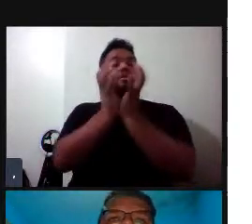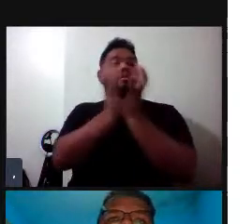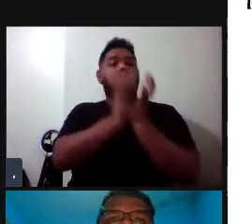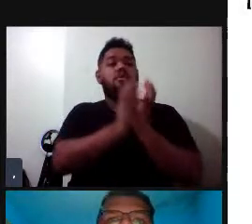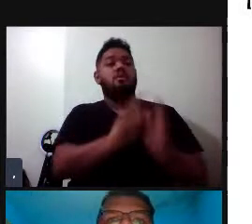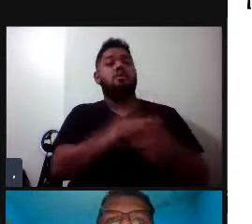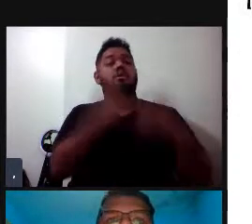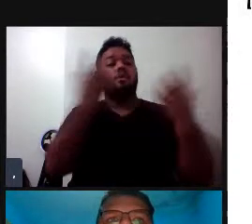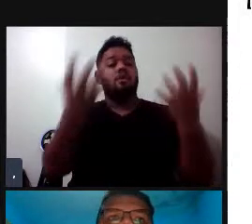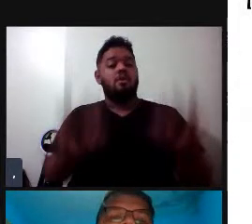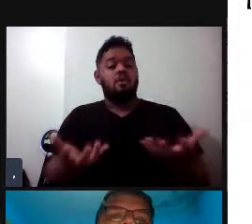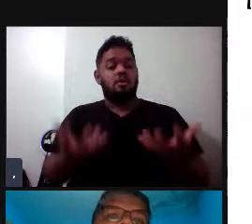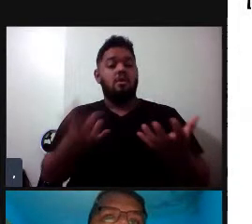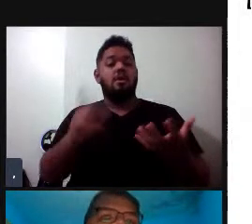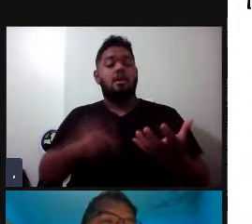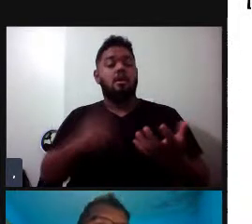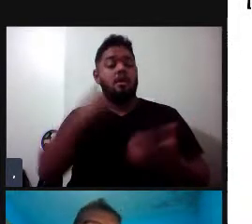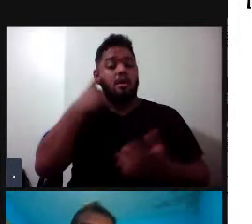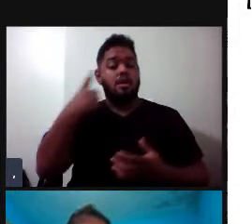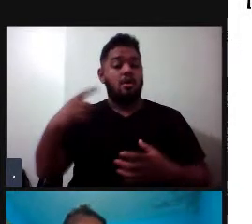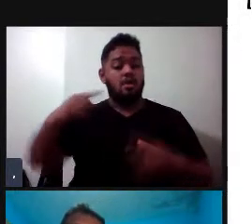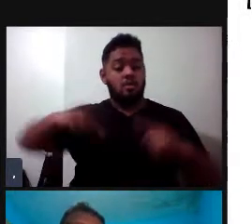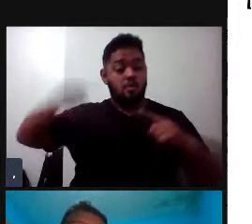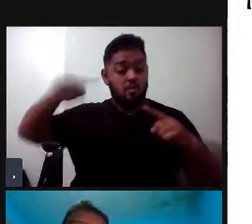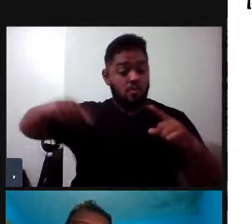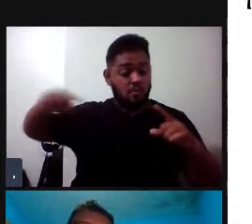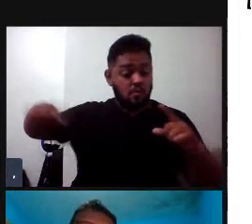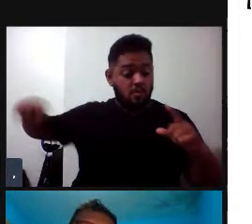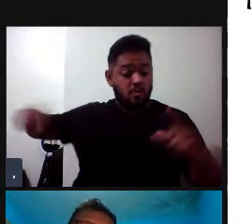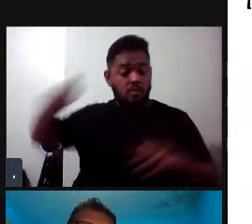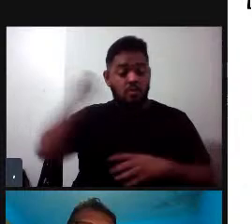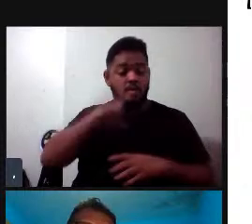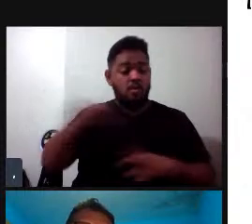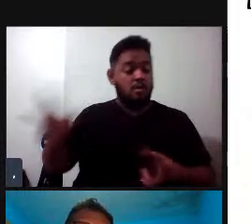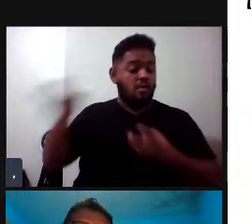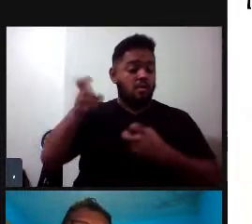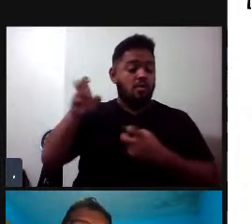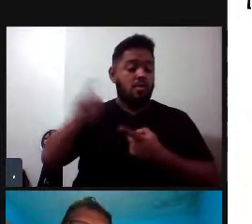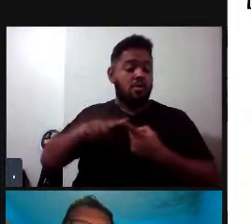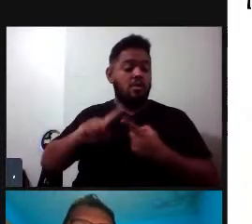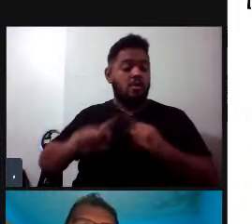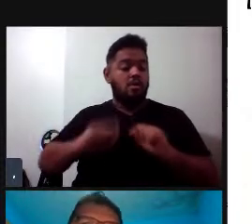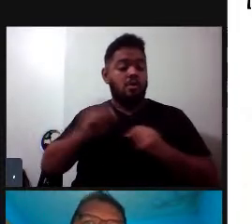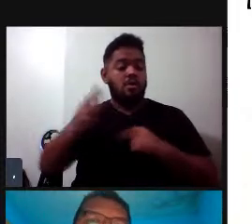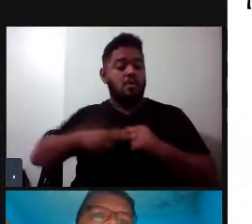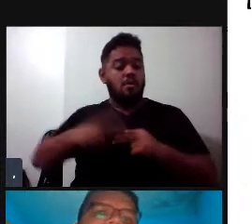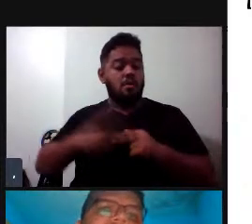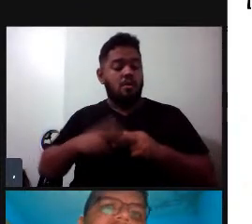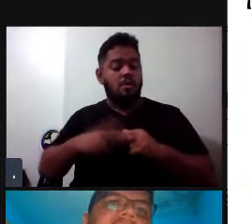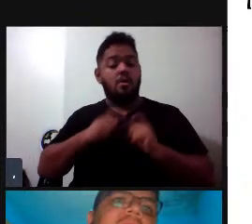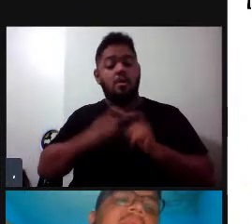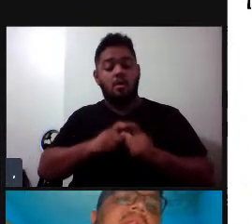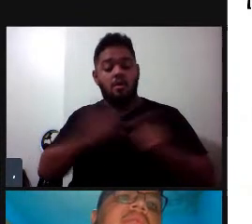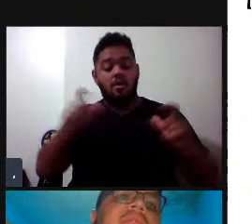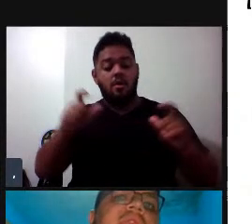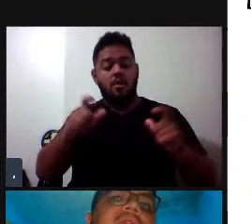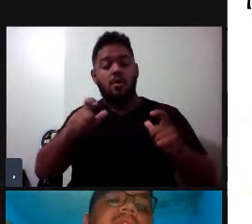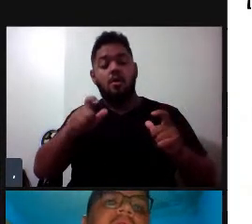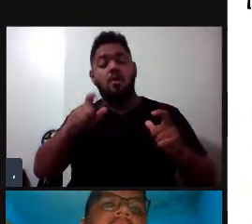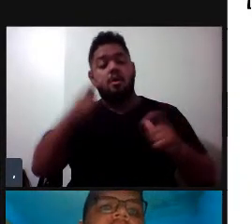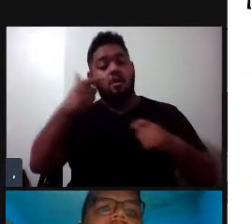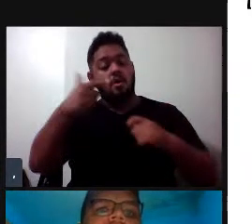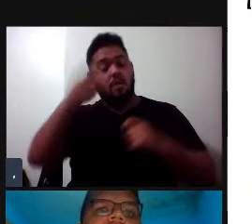tonais, a gente tem que usar sobreví-los, e esses sons, eles são utilizados em boa parte pelos golfinhos marinhos, né, da família